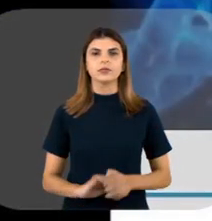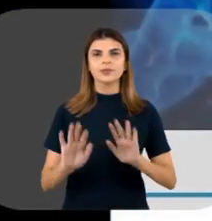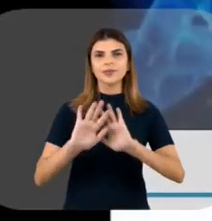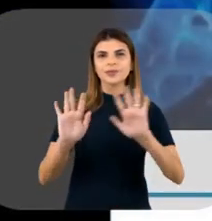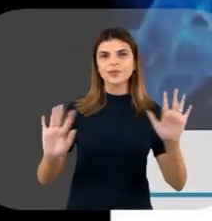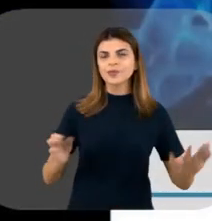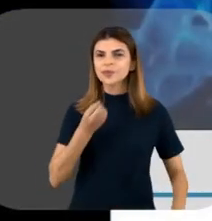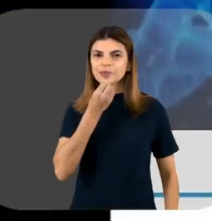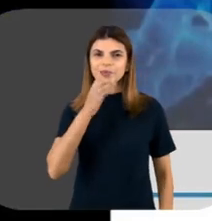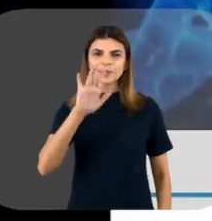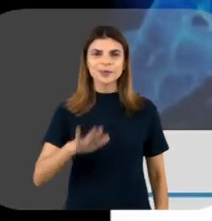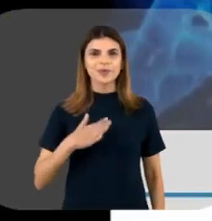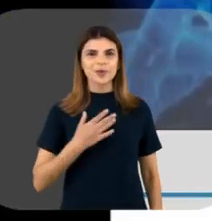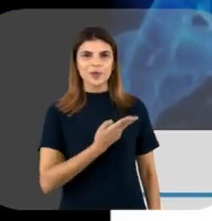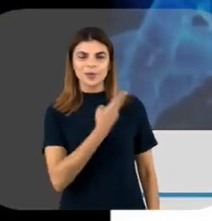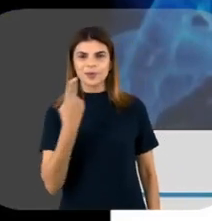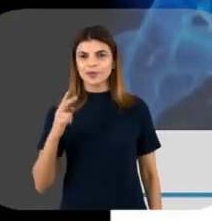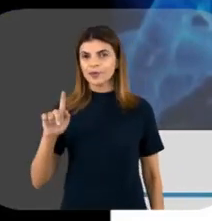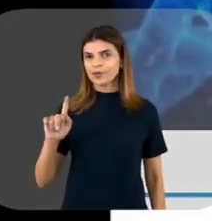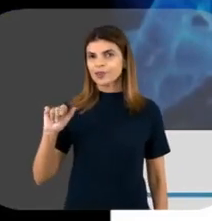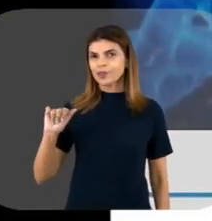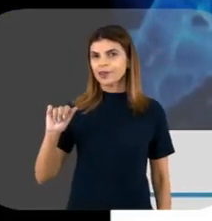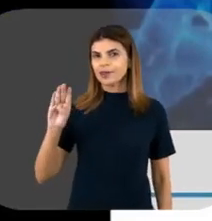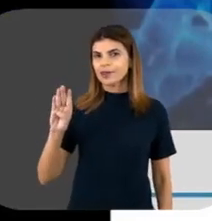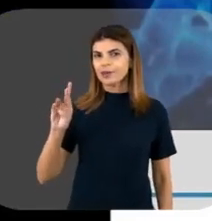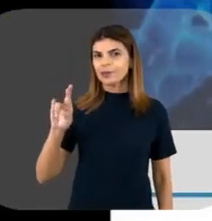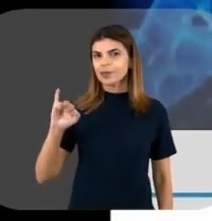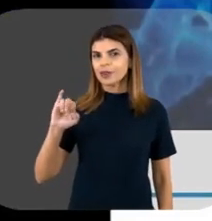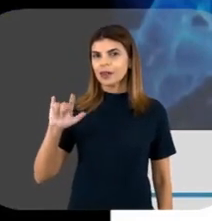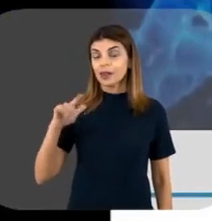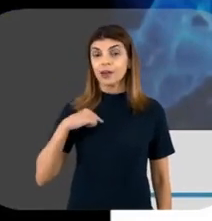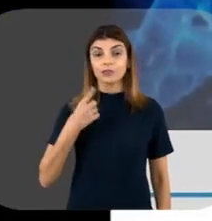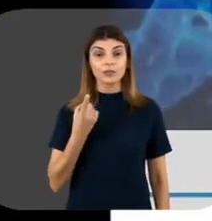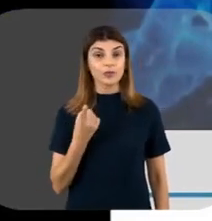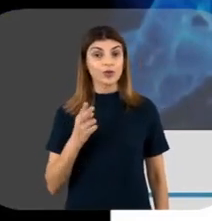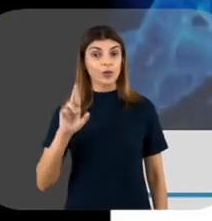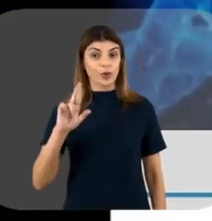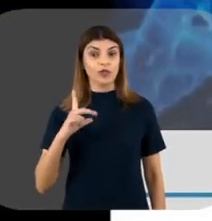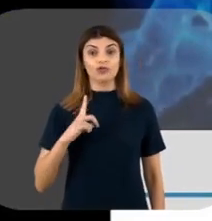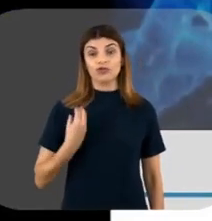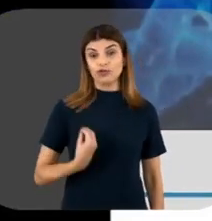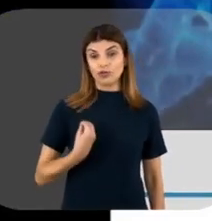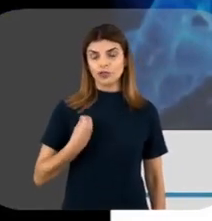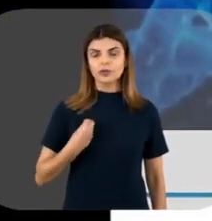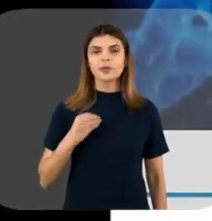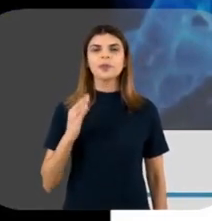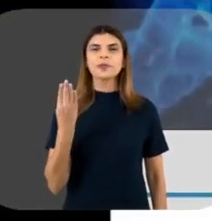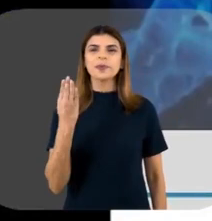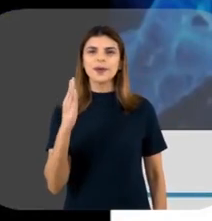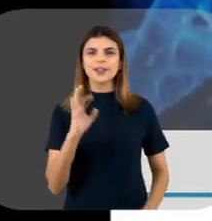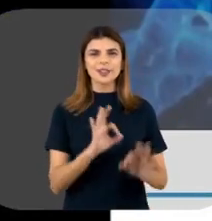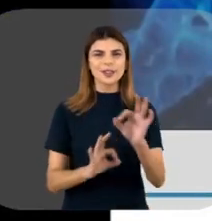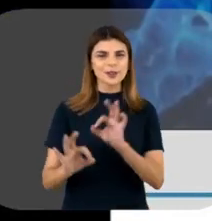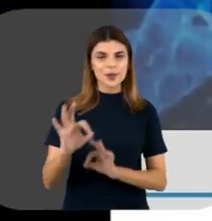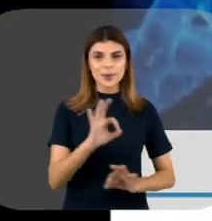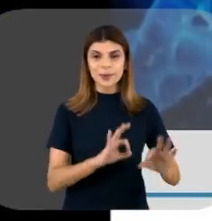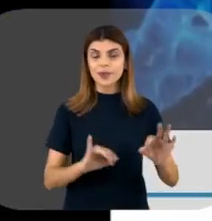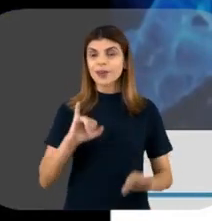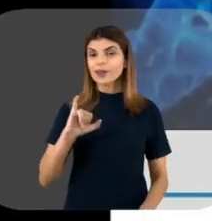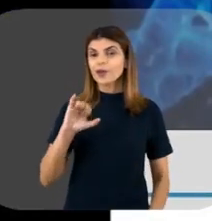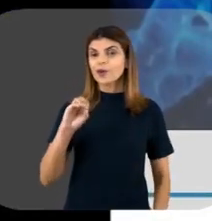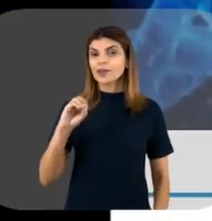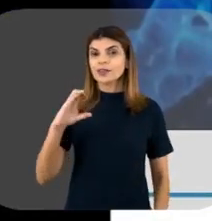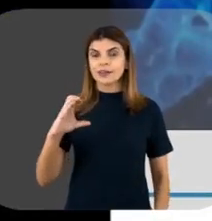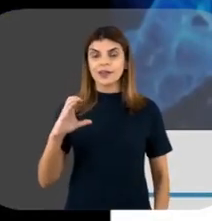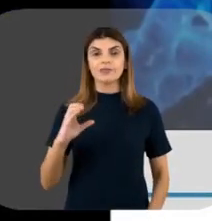Olá, boa tarde, meu nome é Gabriela dos Santos Esteves, eu sou doutora pelo Programa de Biologia Celular e Molecular, do IOC,